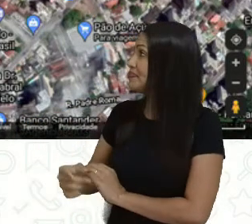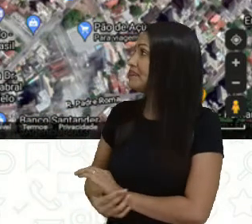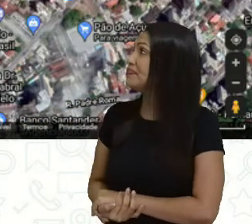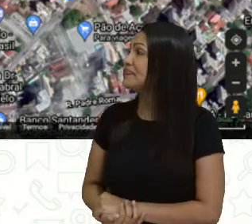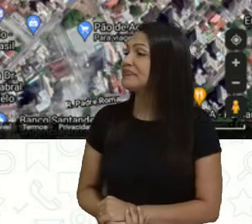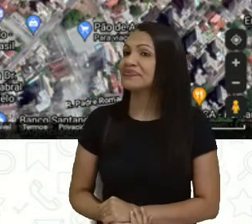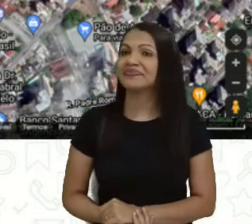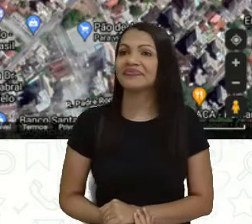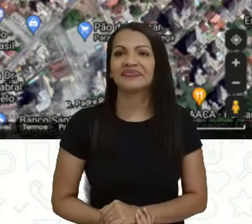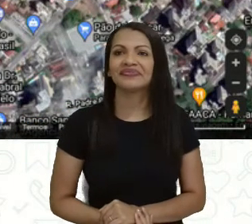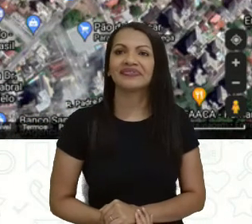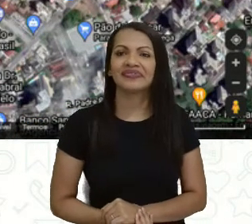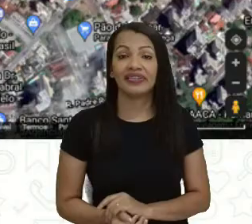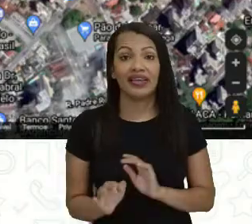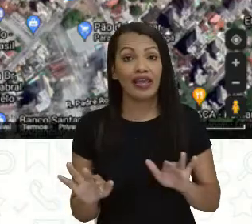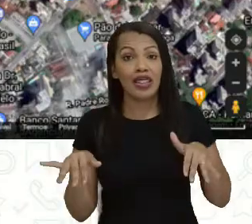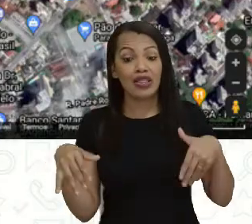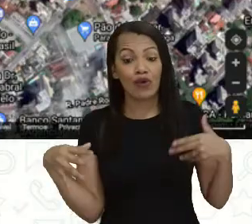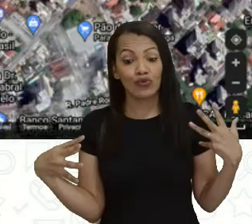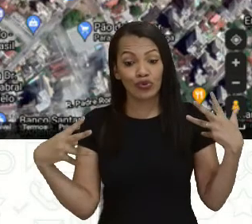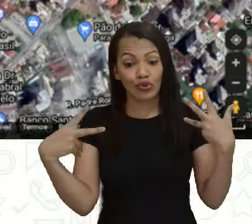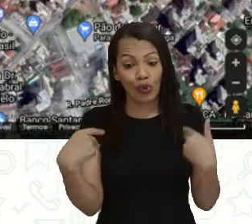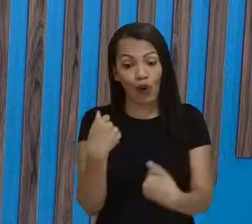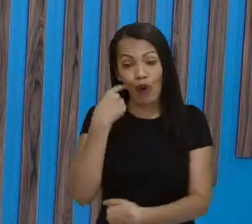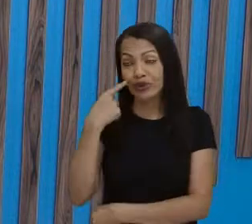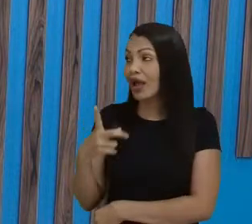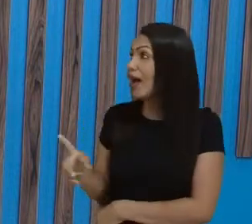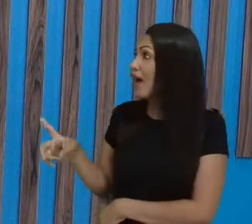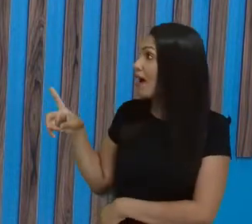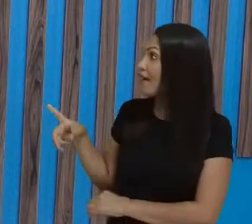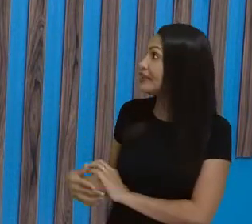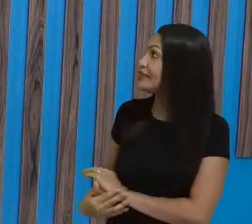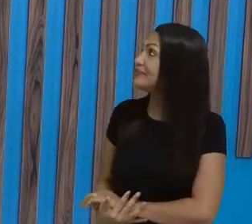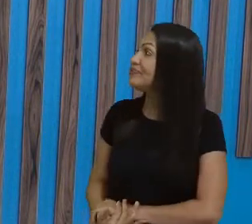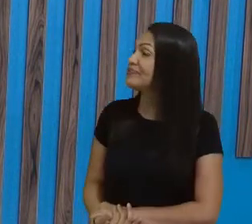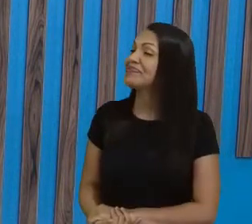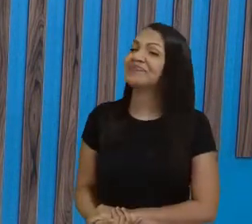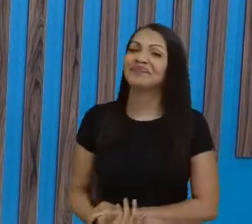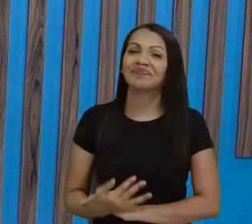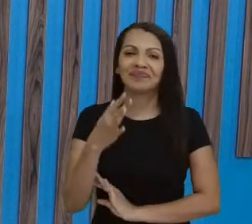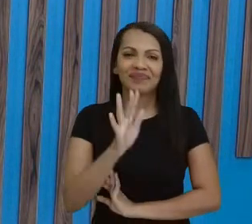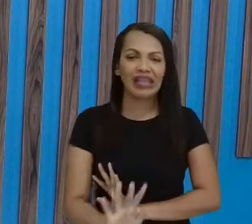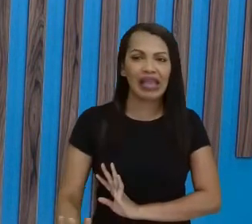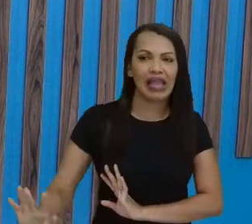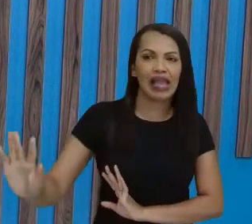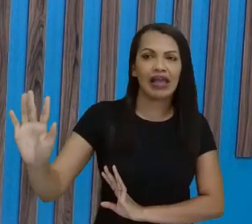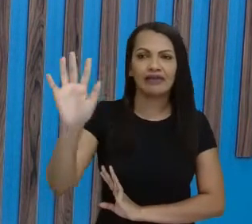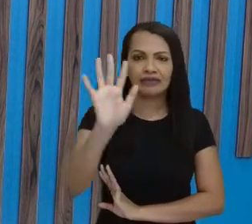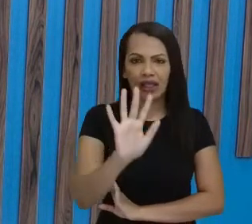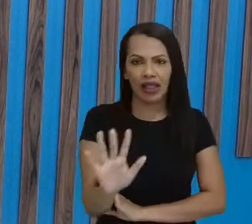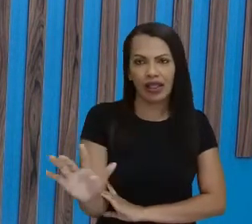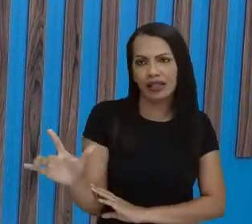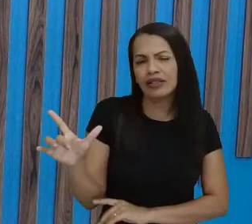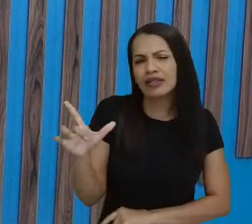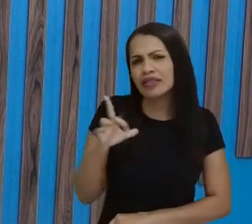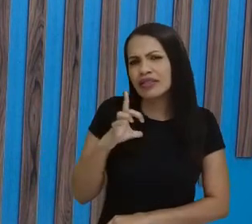Então, toda essa área aqui, ó, que pega, né, o, aqui a gente tem,